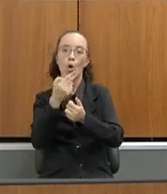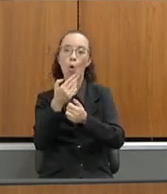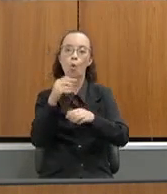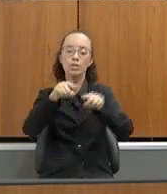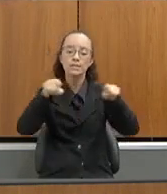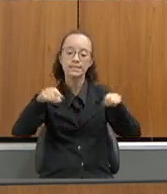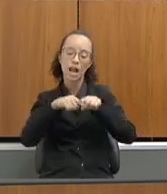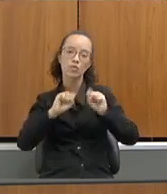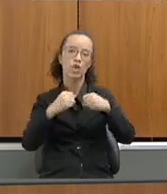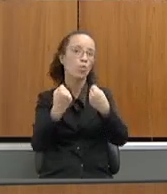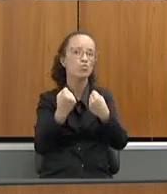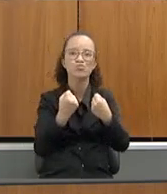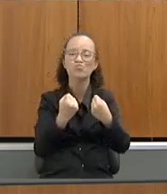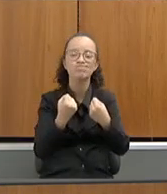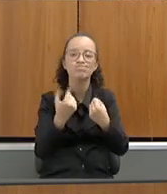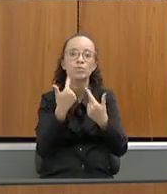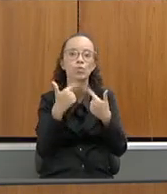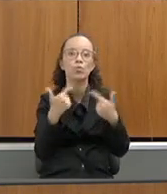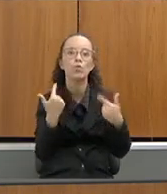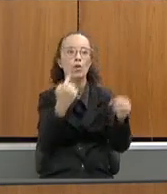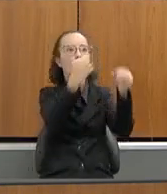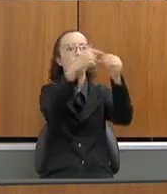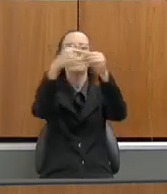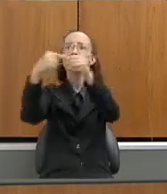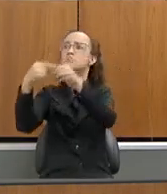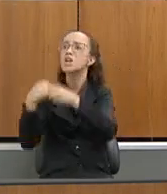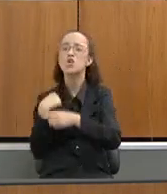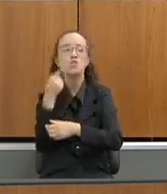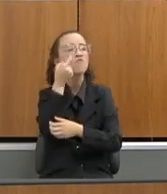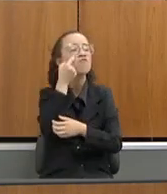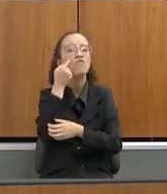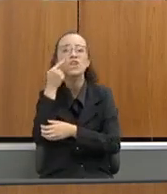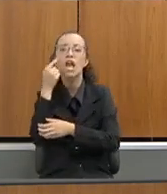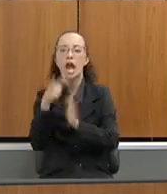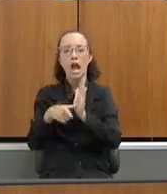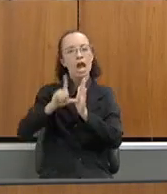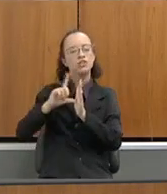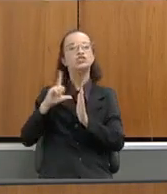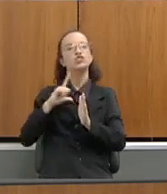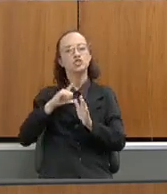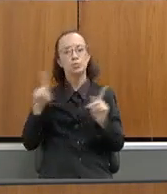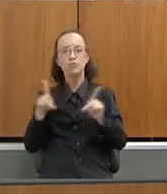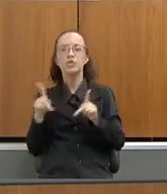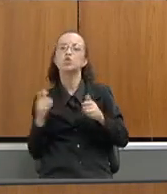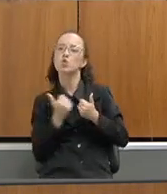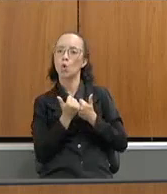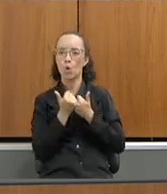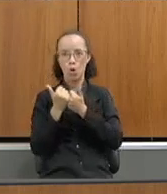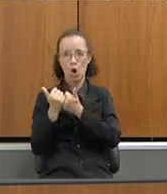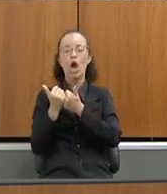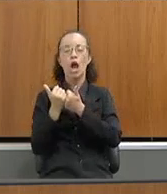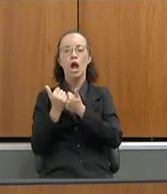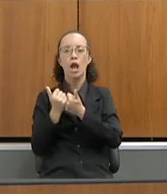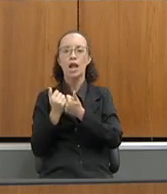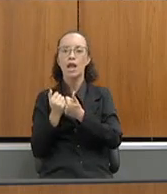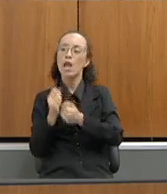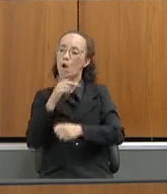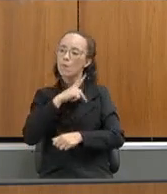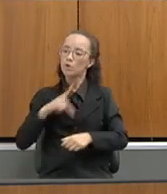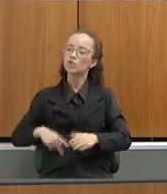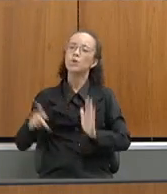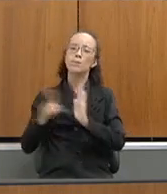município. Eu acompanhei muitos municípios em que a família que antes tinha um professor de apoio no Estado, que é uma política importante, bem